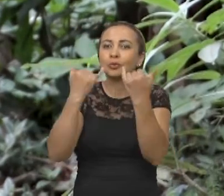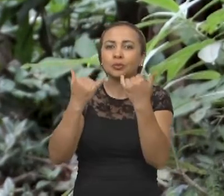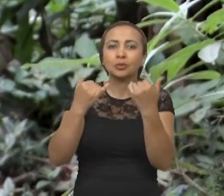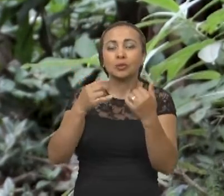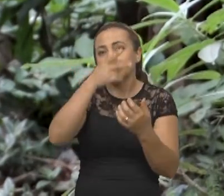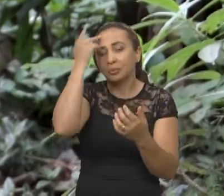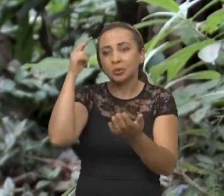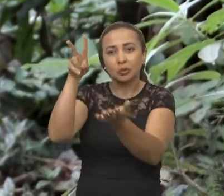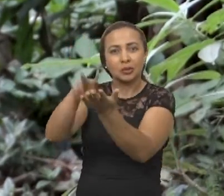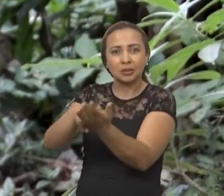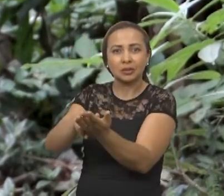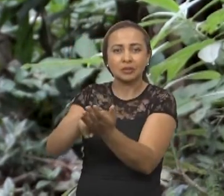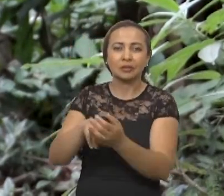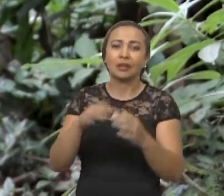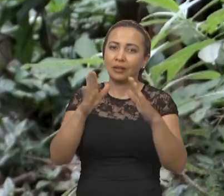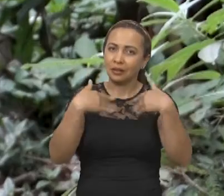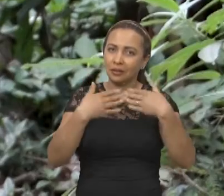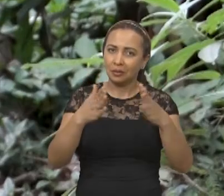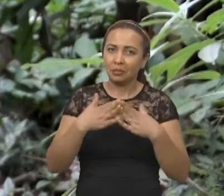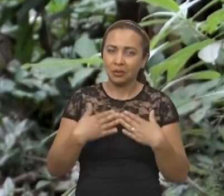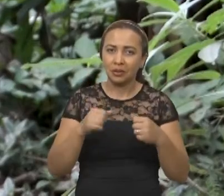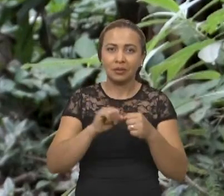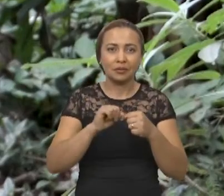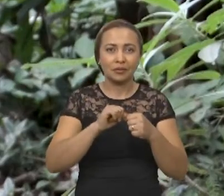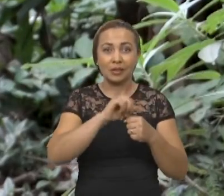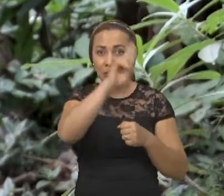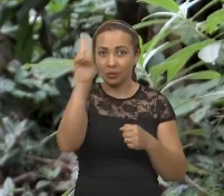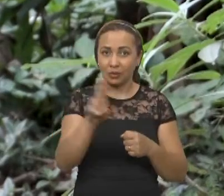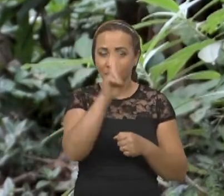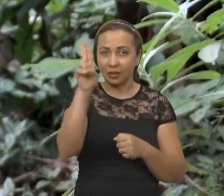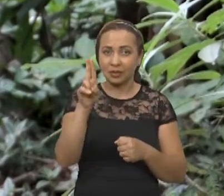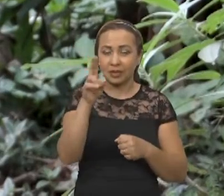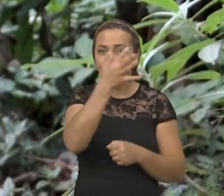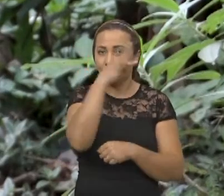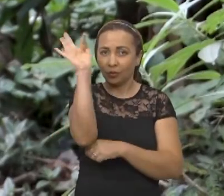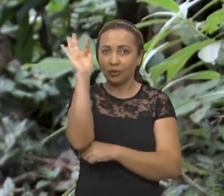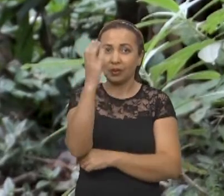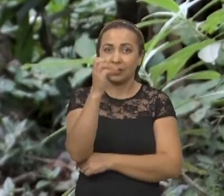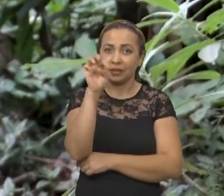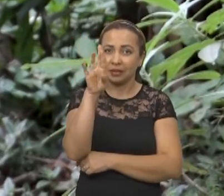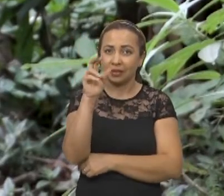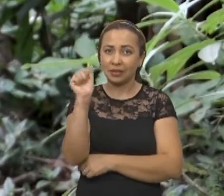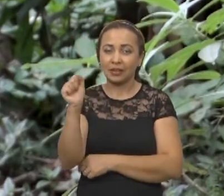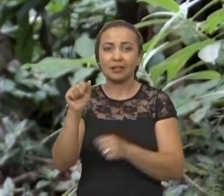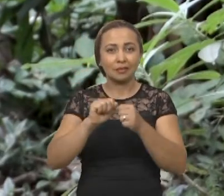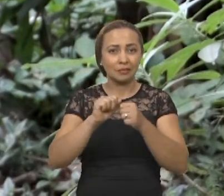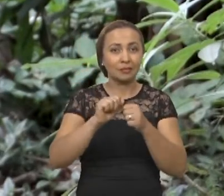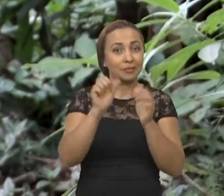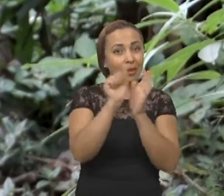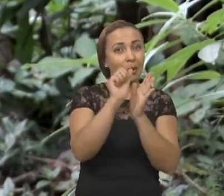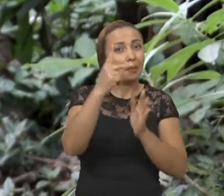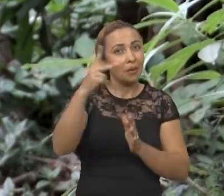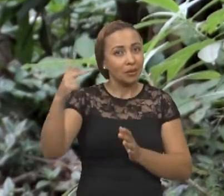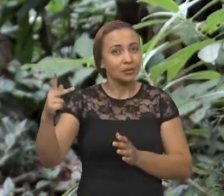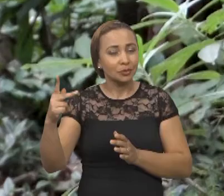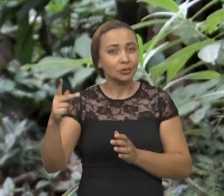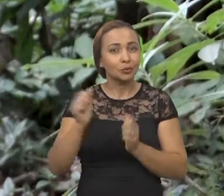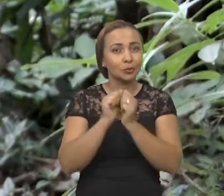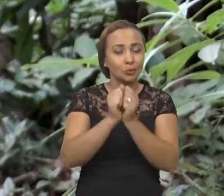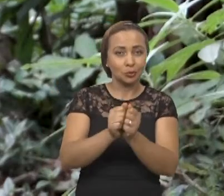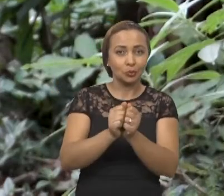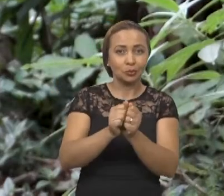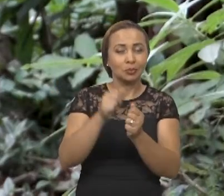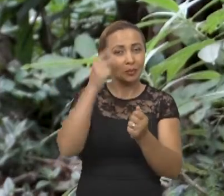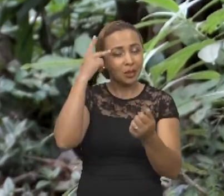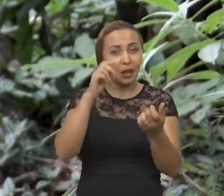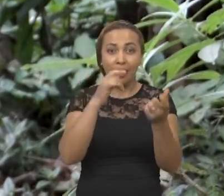ou acompanhar as notícias dos internados? A demanda levou cientistas da Universidade Federal do Ceará, em parceria com a Fiocruz,